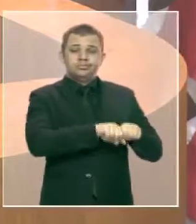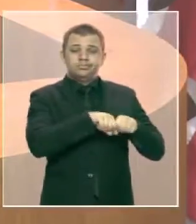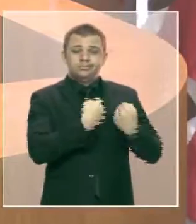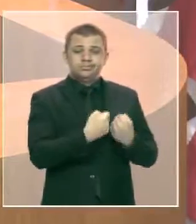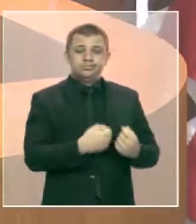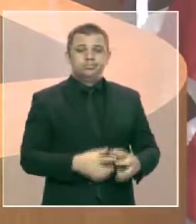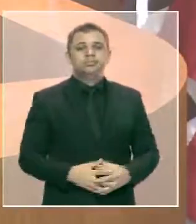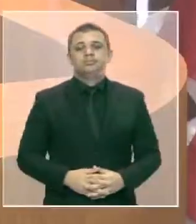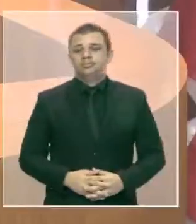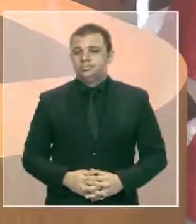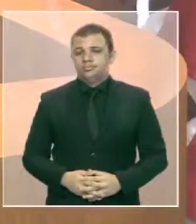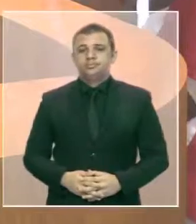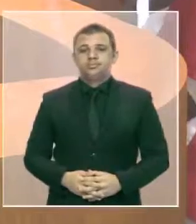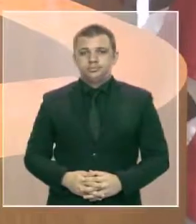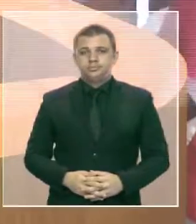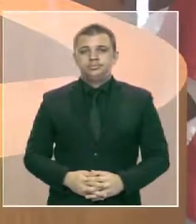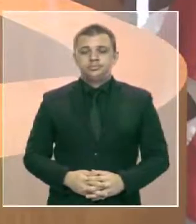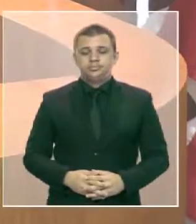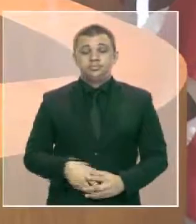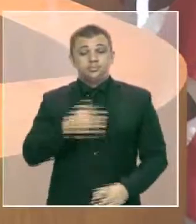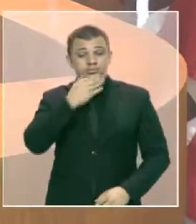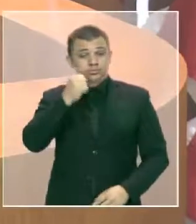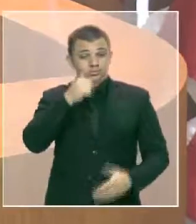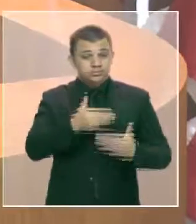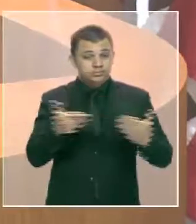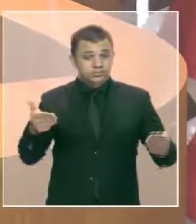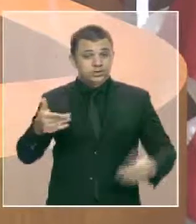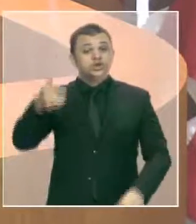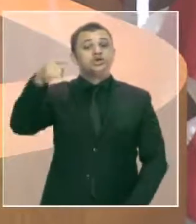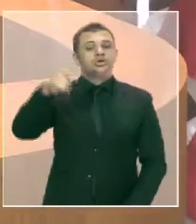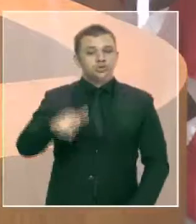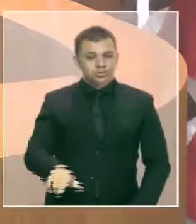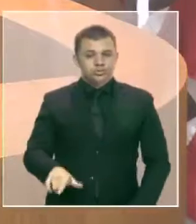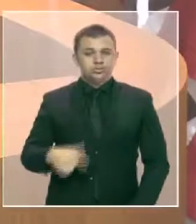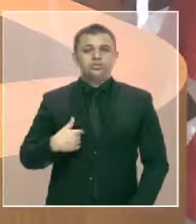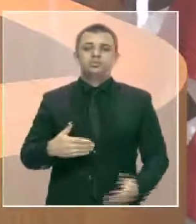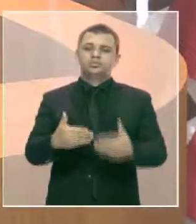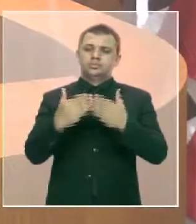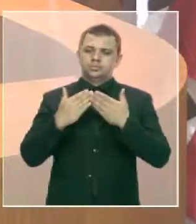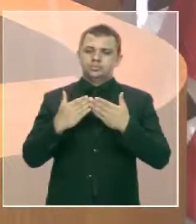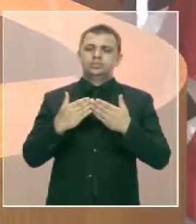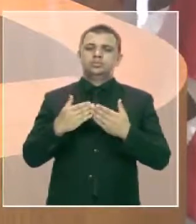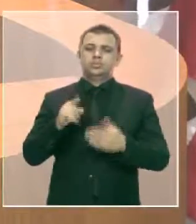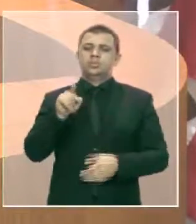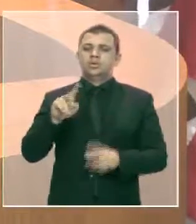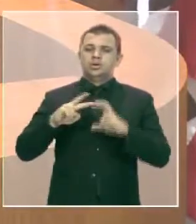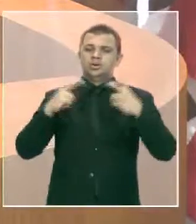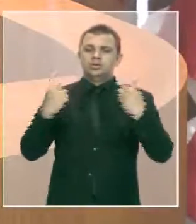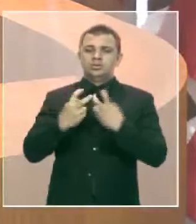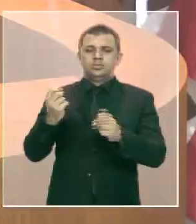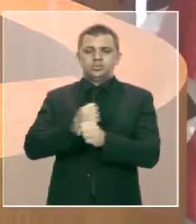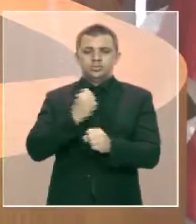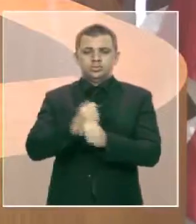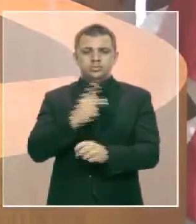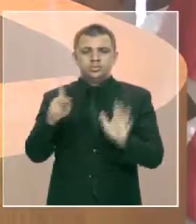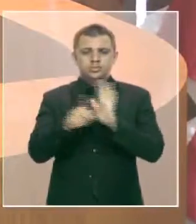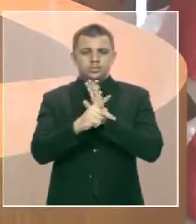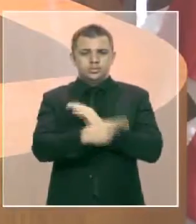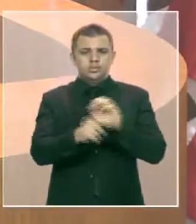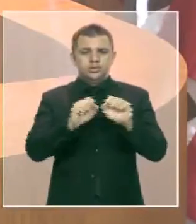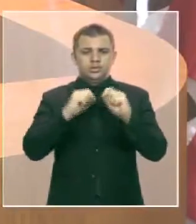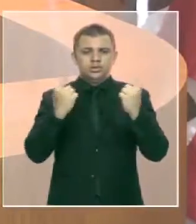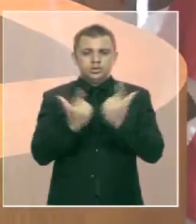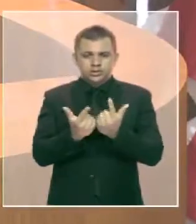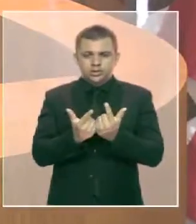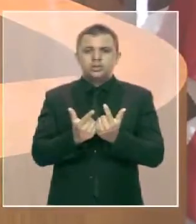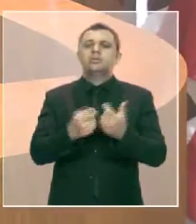mais uma vez, solicito à Comissão de Obras da Assembleia a atenção, a intervenção, solicito ao